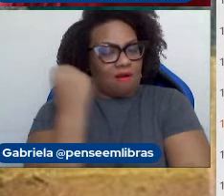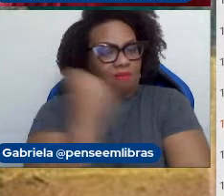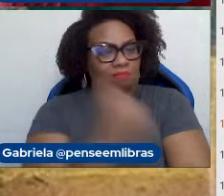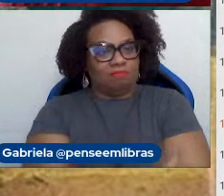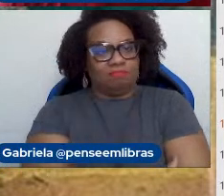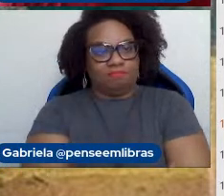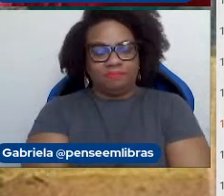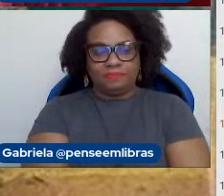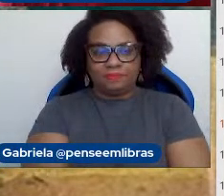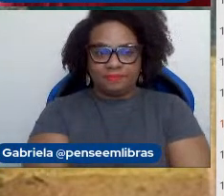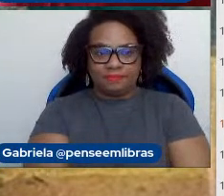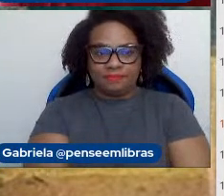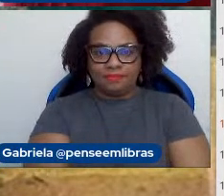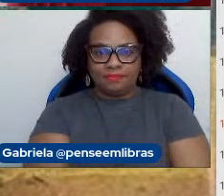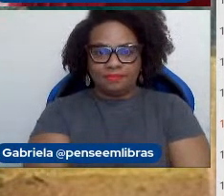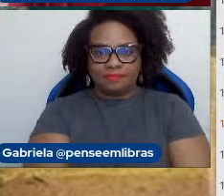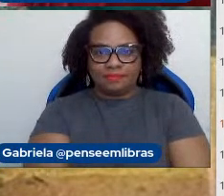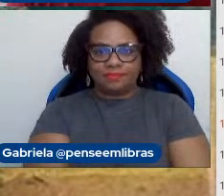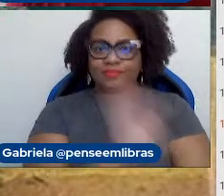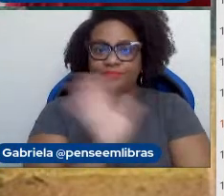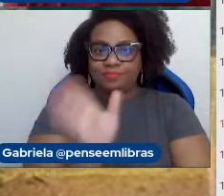Bom, próximo slide.